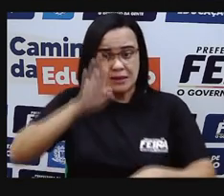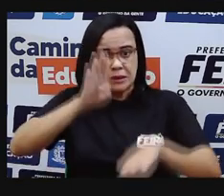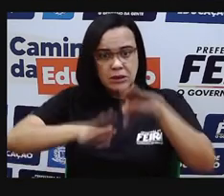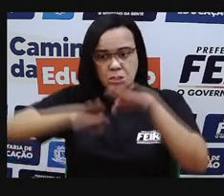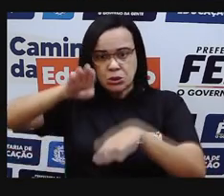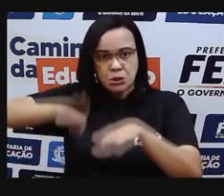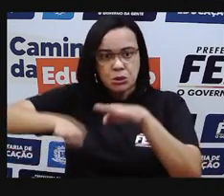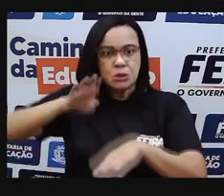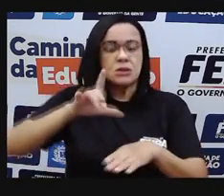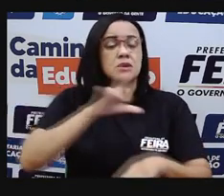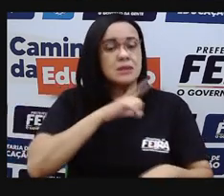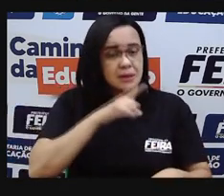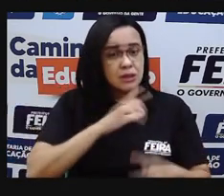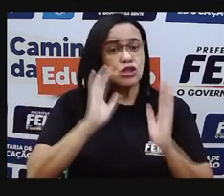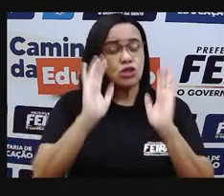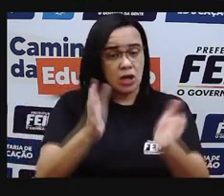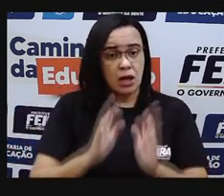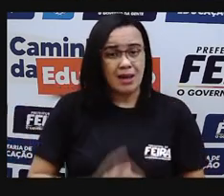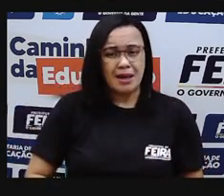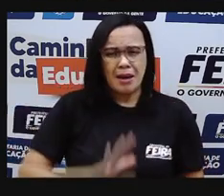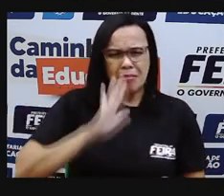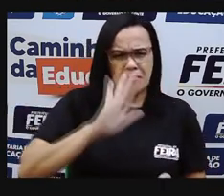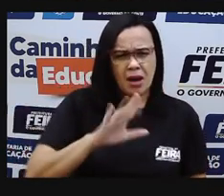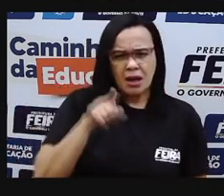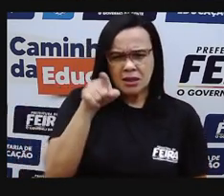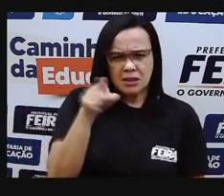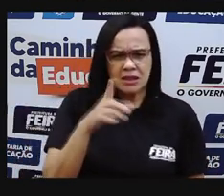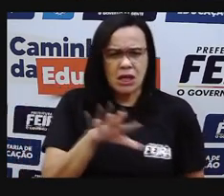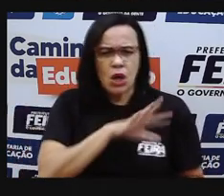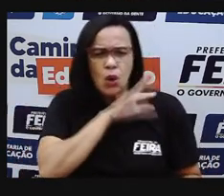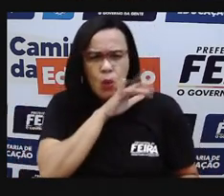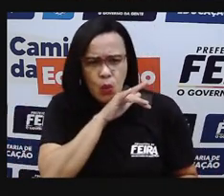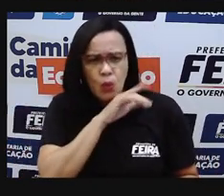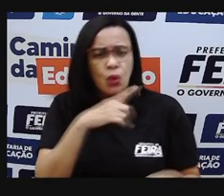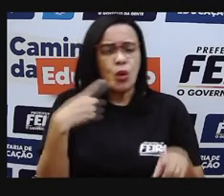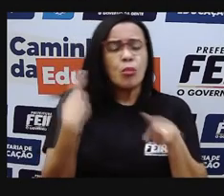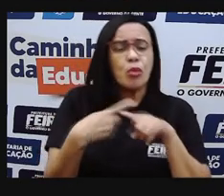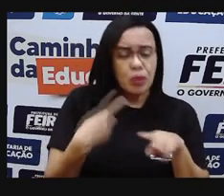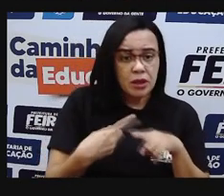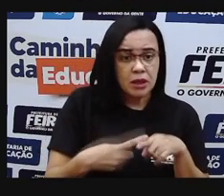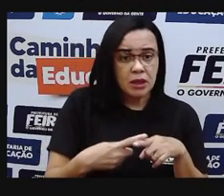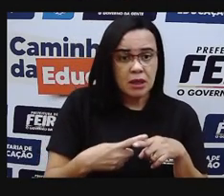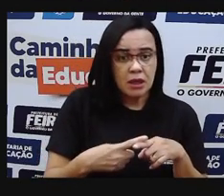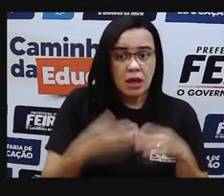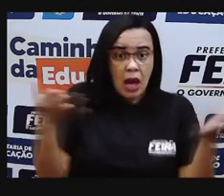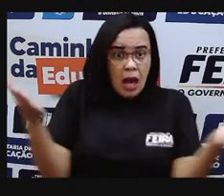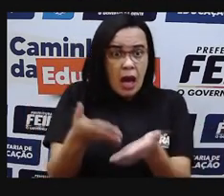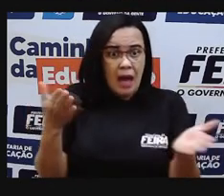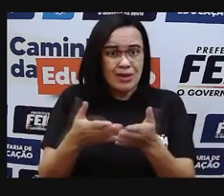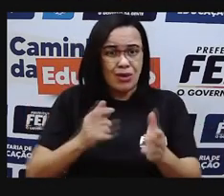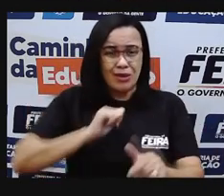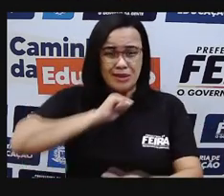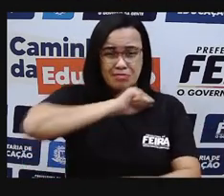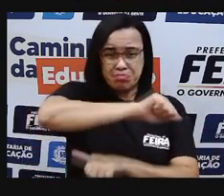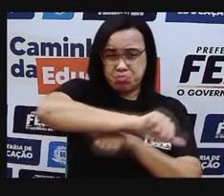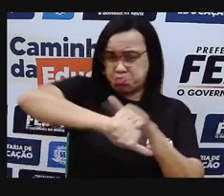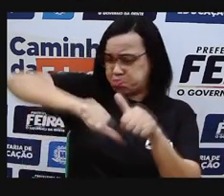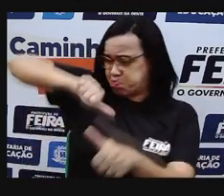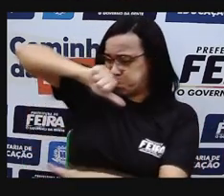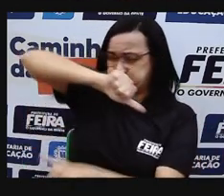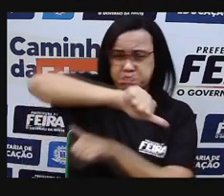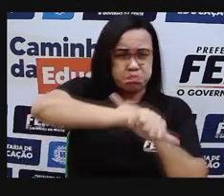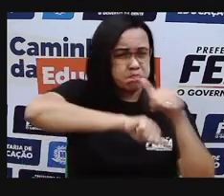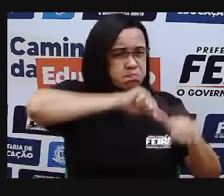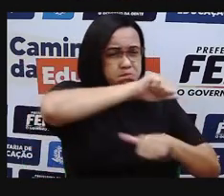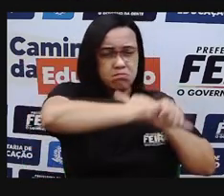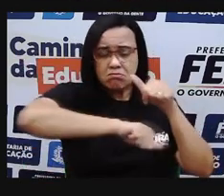aumento desse efeito estufa, devido a ações humanas, tá? Esse tem sido o problema do